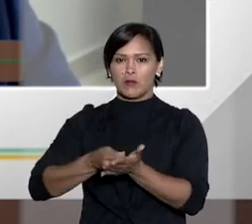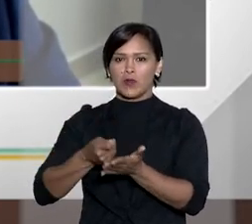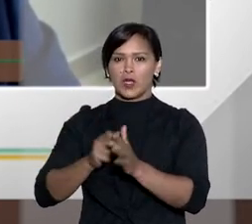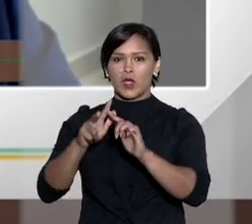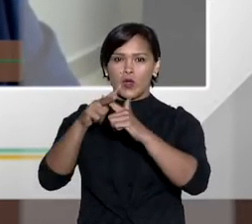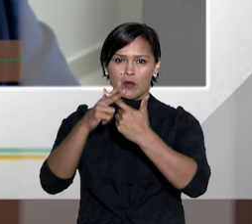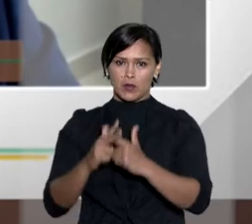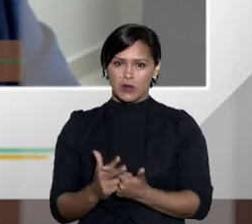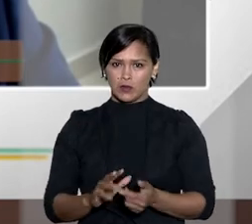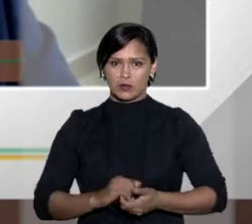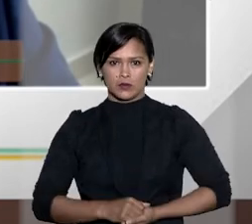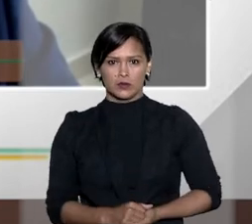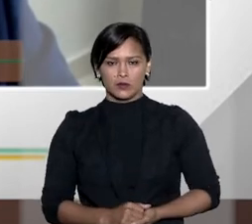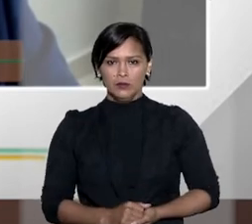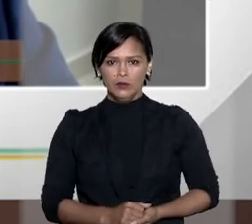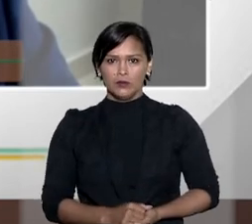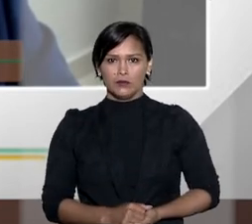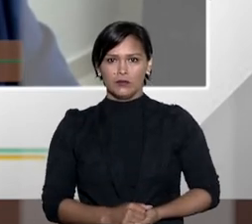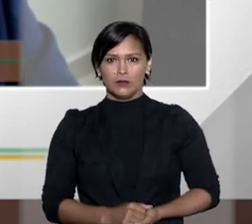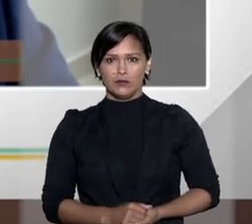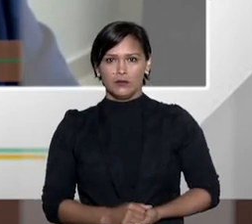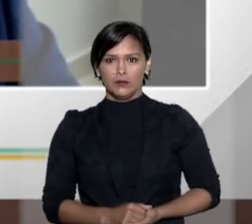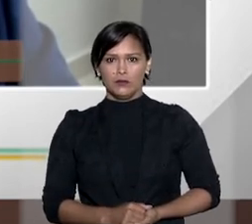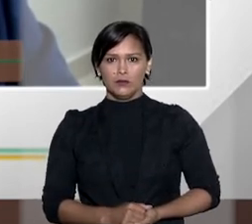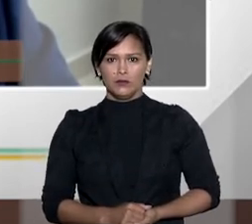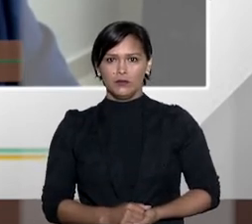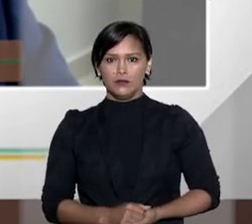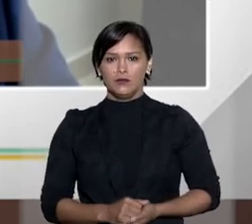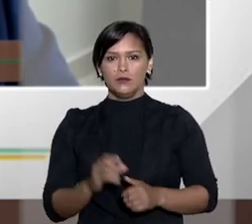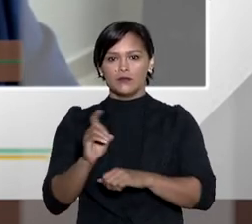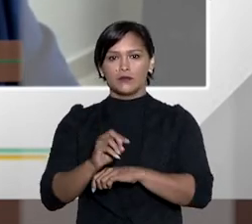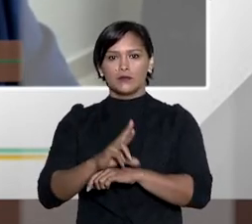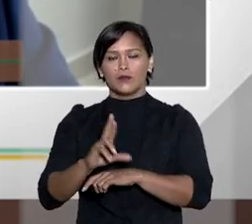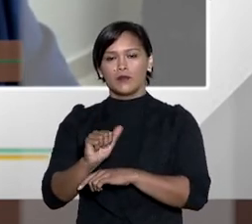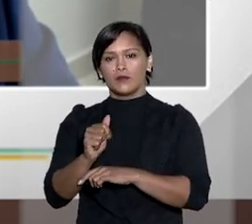domicílio do autor em ações indenizatórias ou reparatórias